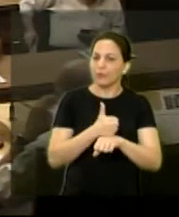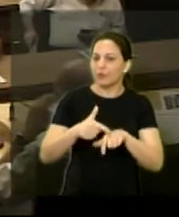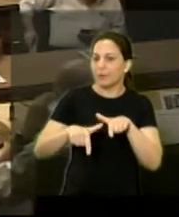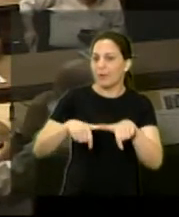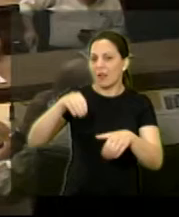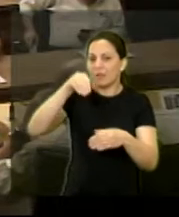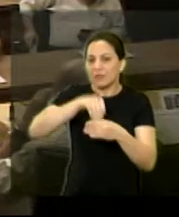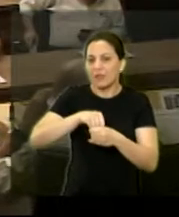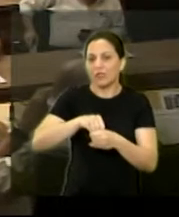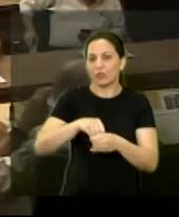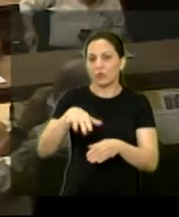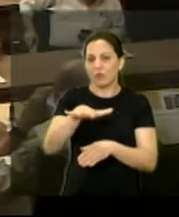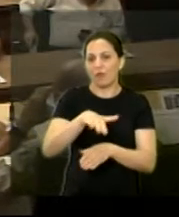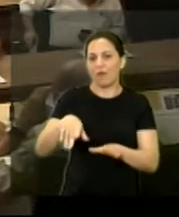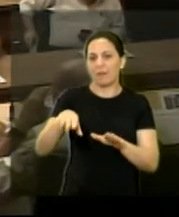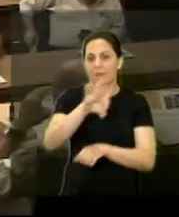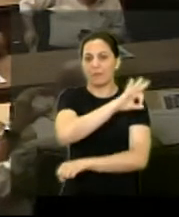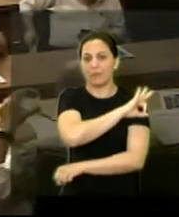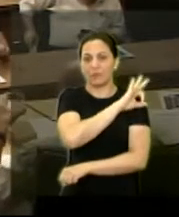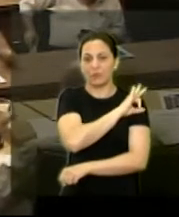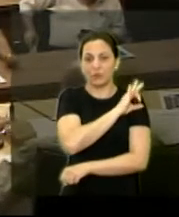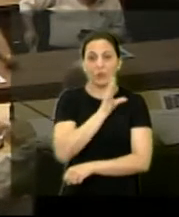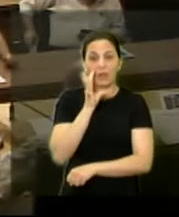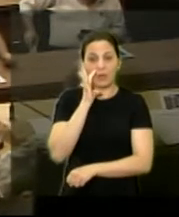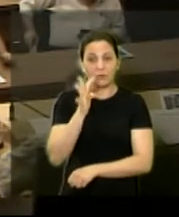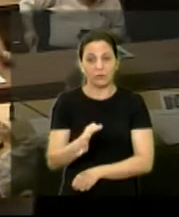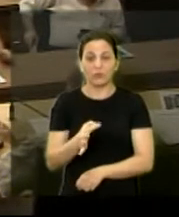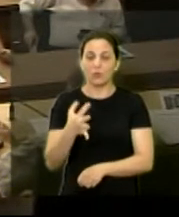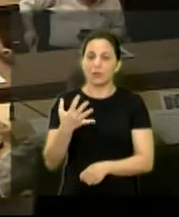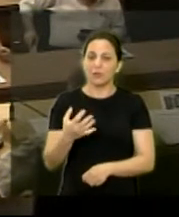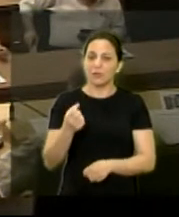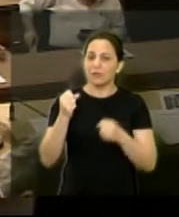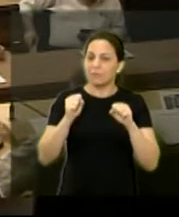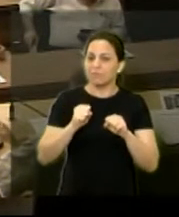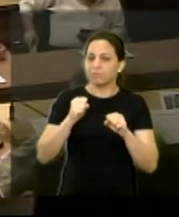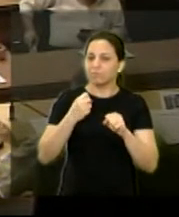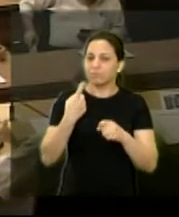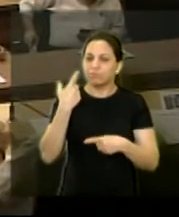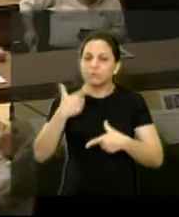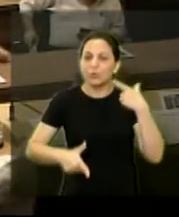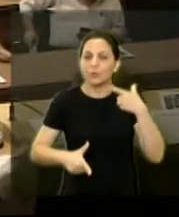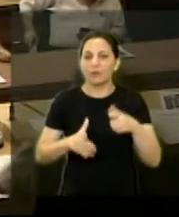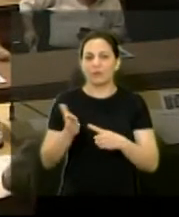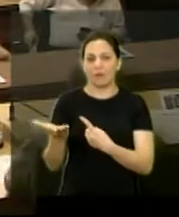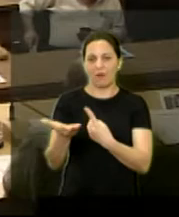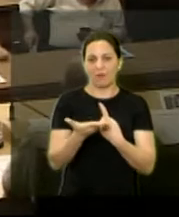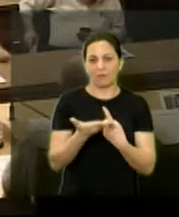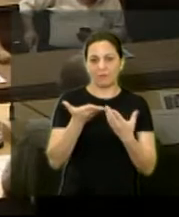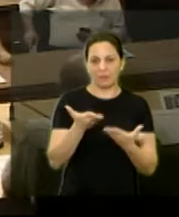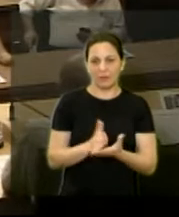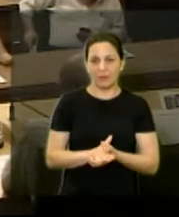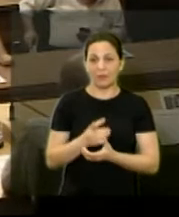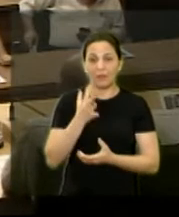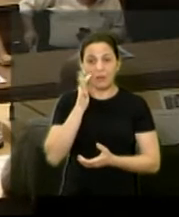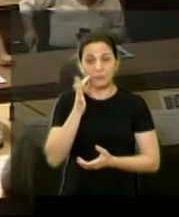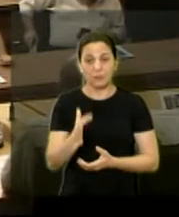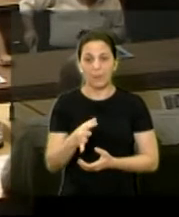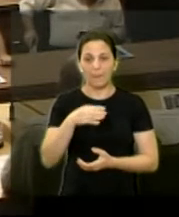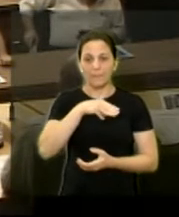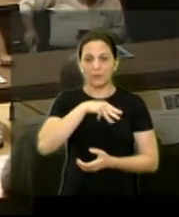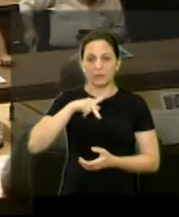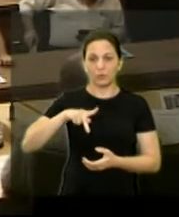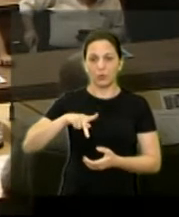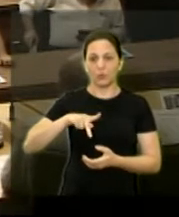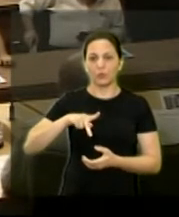dentro do departamento da prefeitura acho que tem uma denúncia do ministério público que não pode atender não é isso eu acho que tem uma denúncia até o ministério público